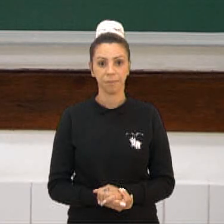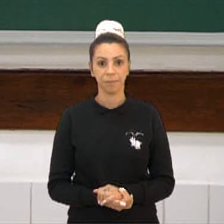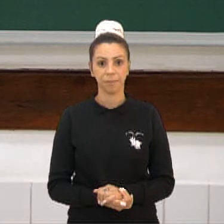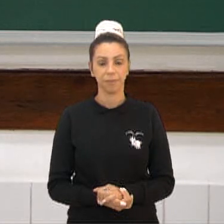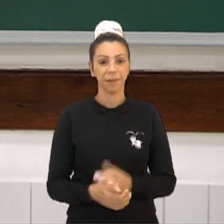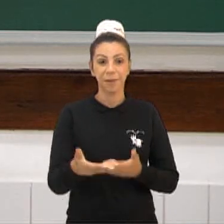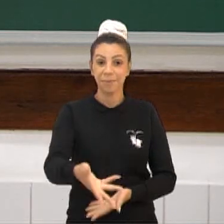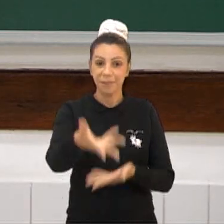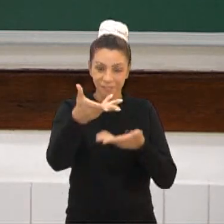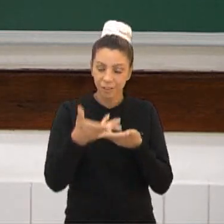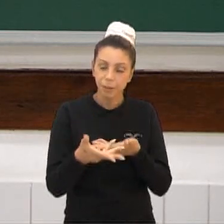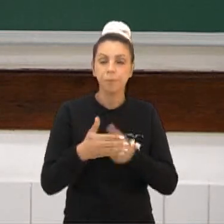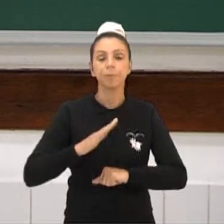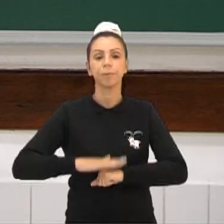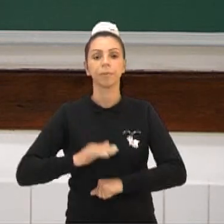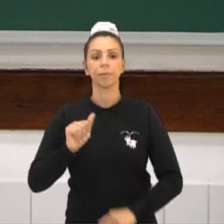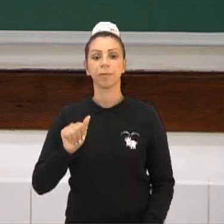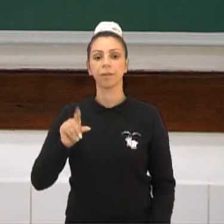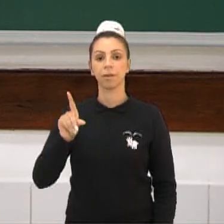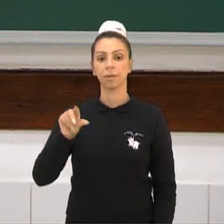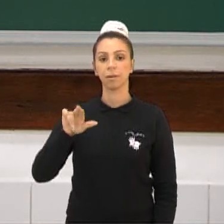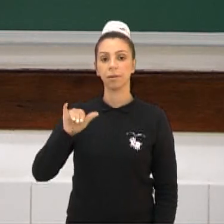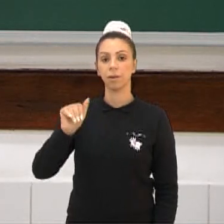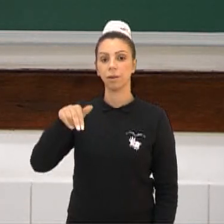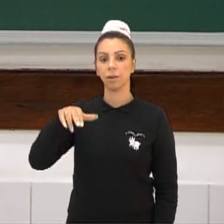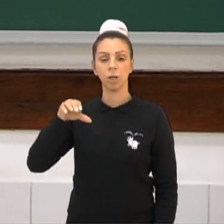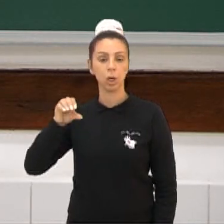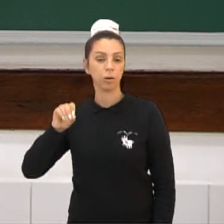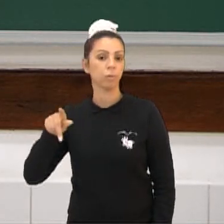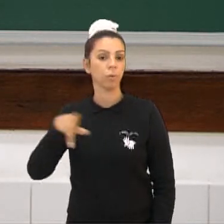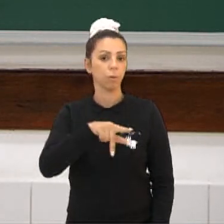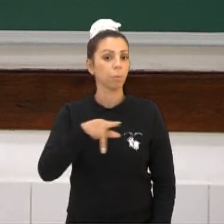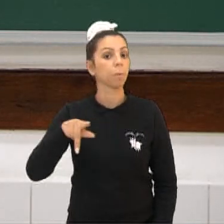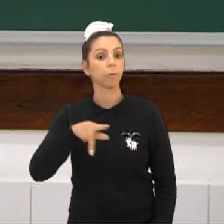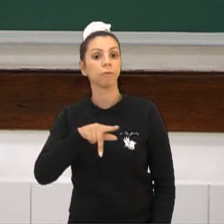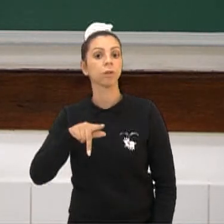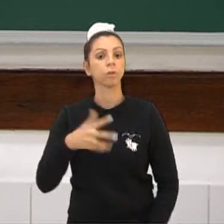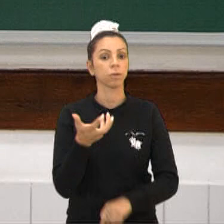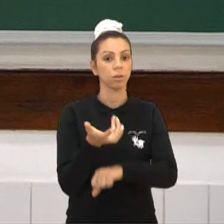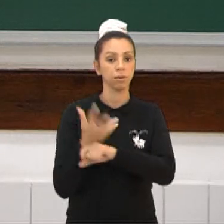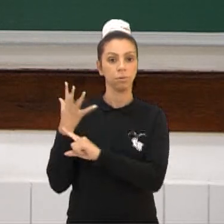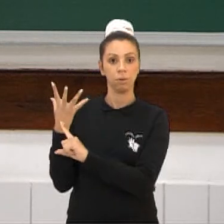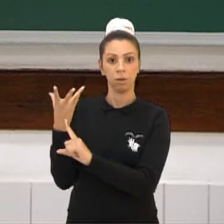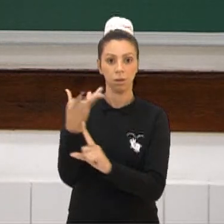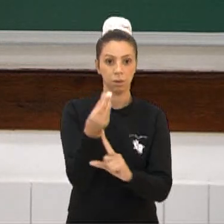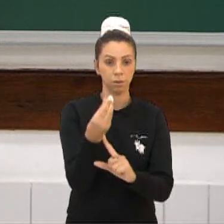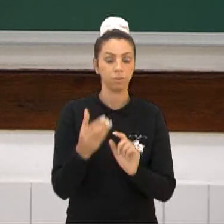Bem-vindos. Eu sou Adriano, professor de Artes. Vamos dar uma lembradinha que a gente viu na aula passada?